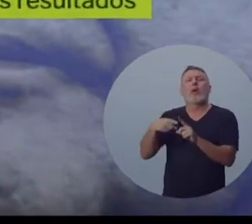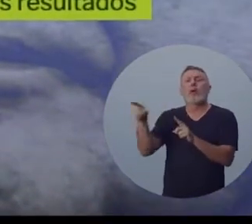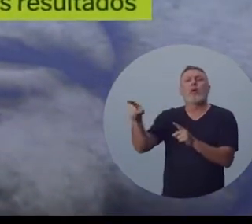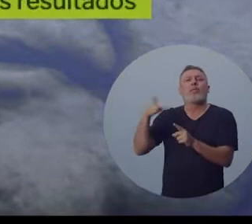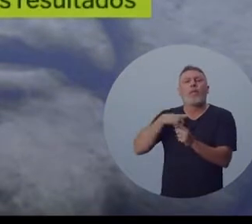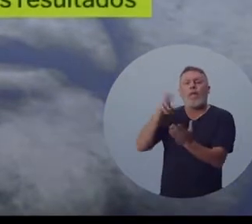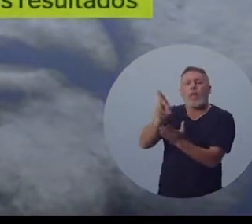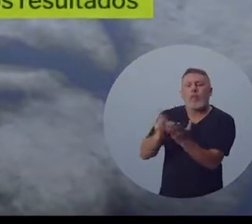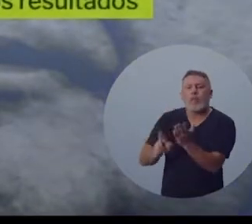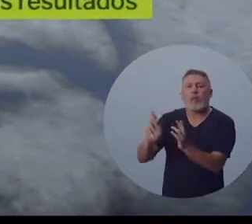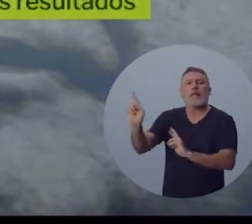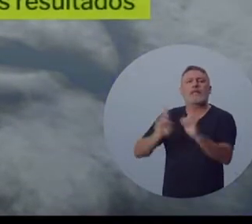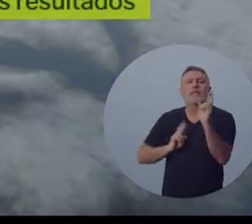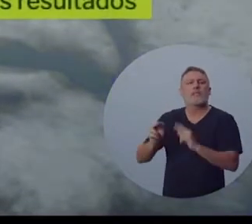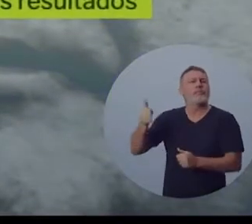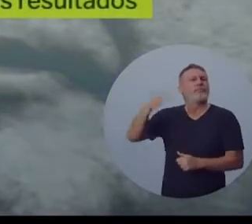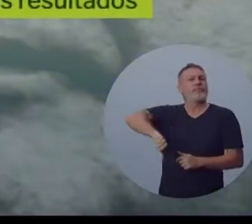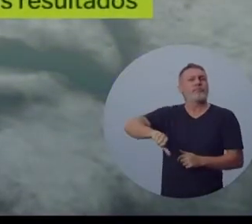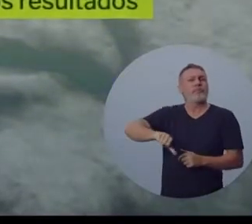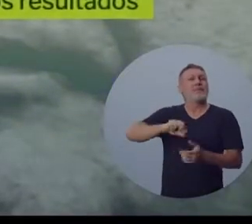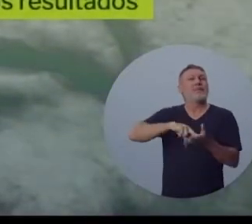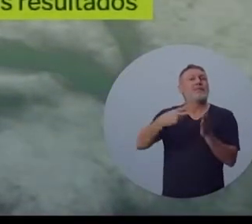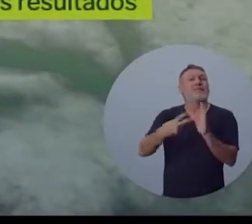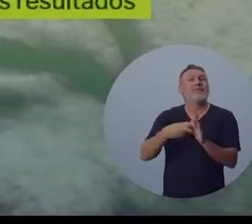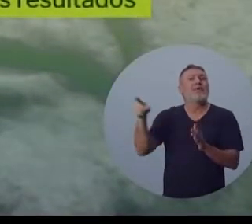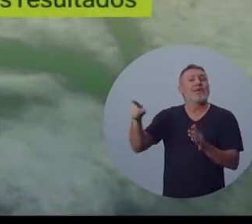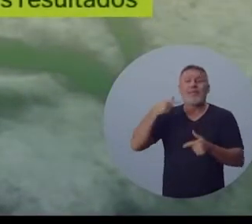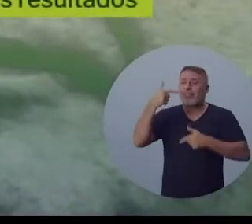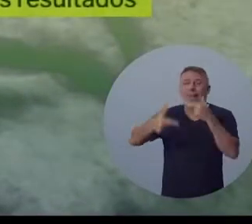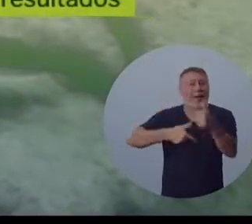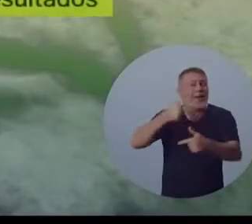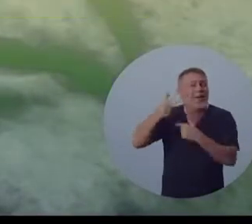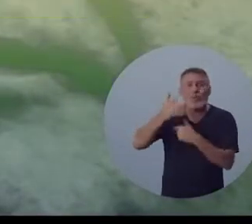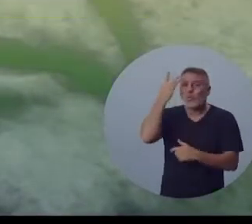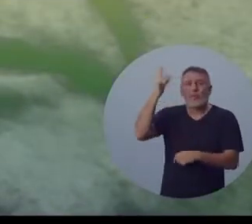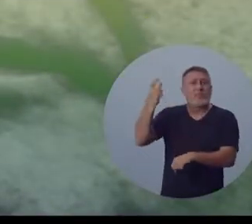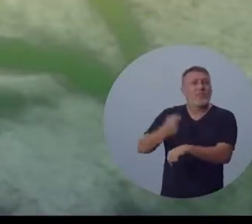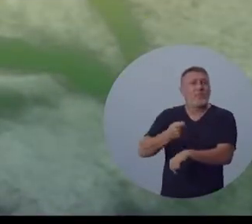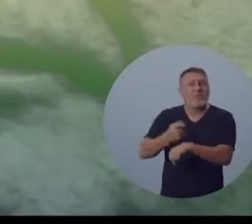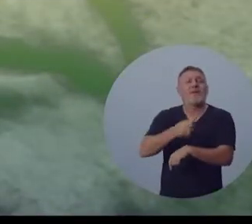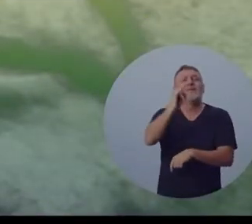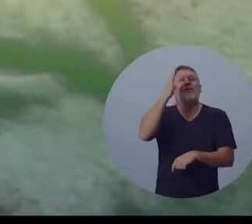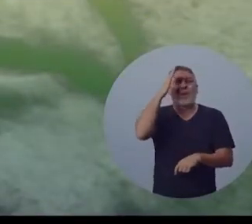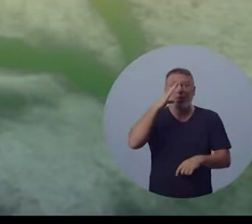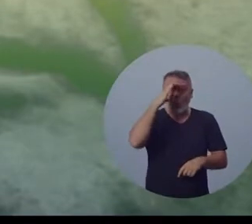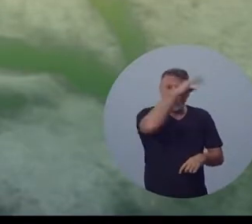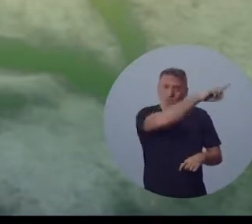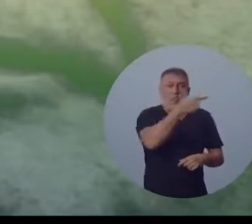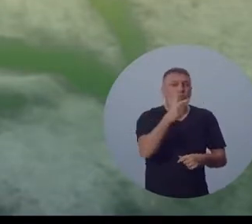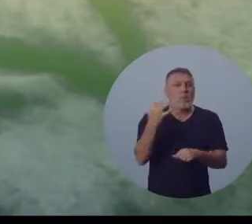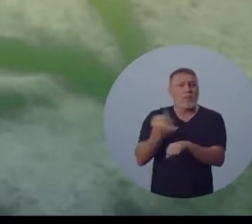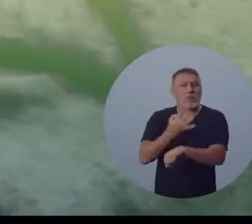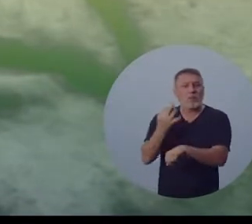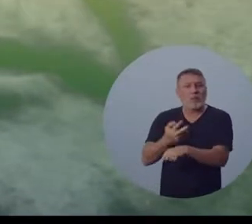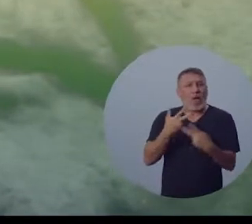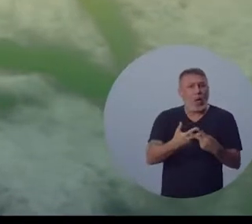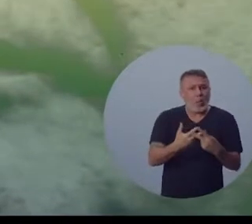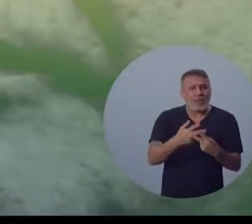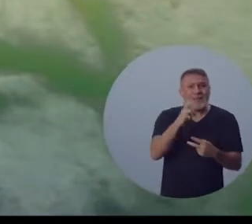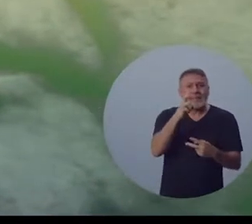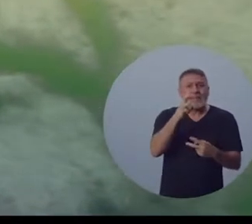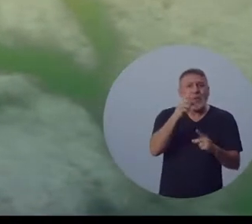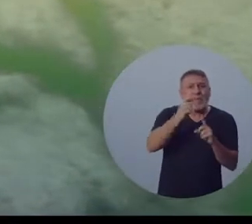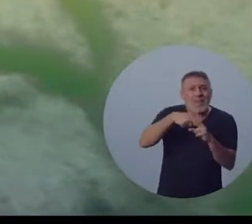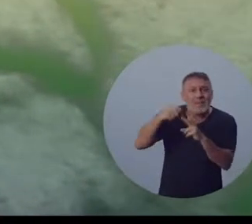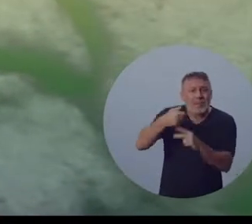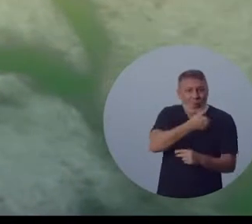apresentar os resultados esperados, ou seja, foi demitido por incompetência. Se Bolsonaro não aguentou Manato